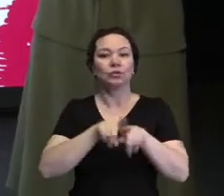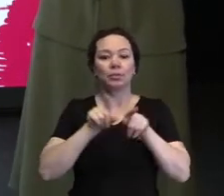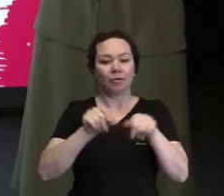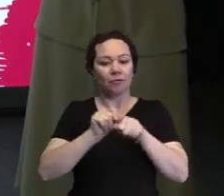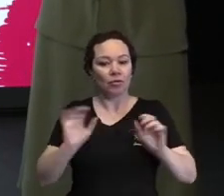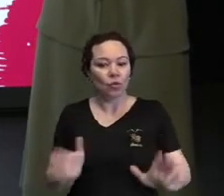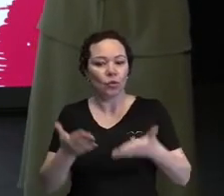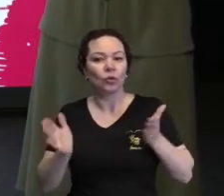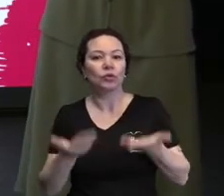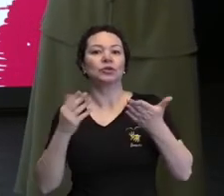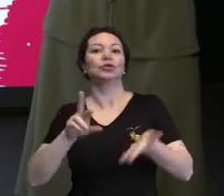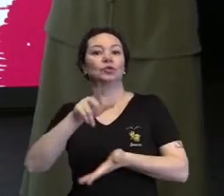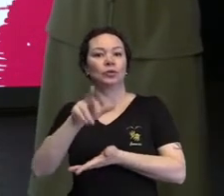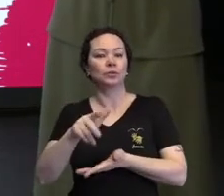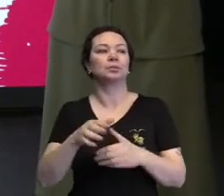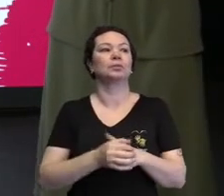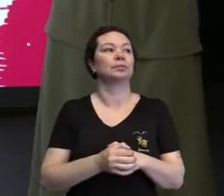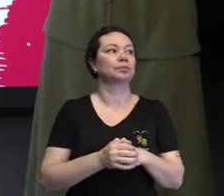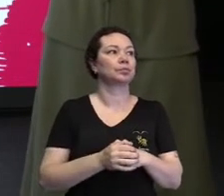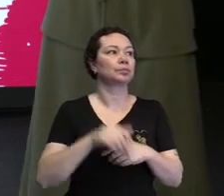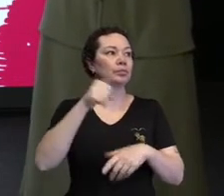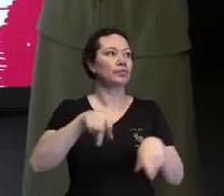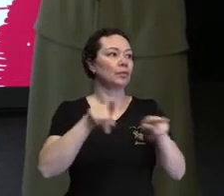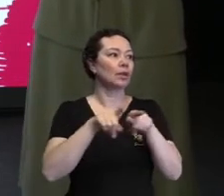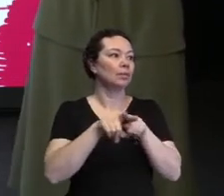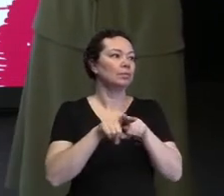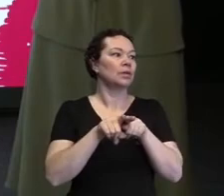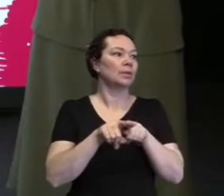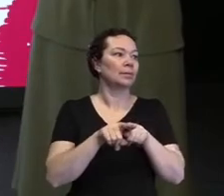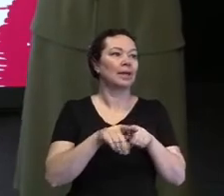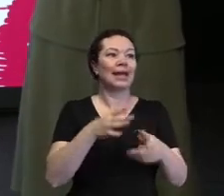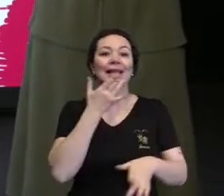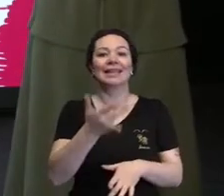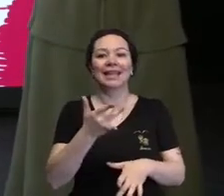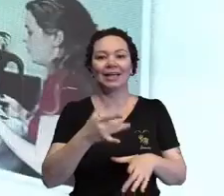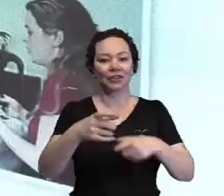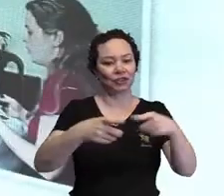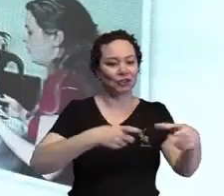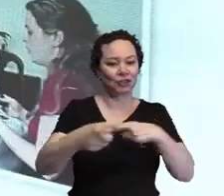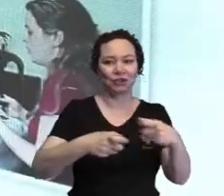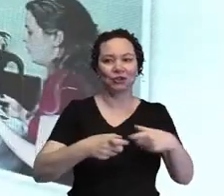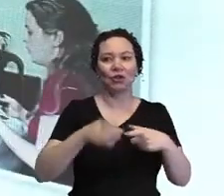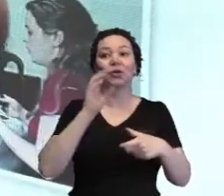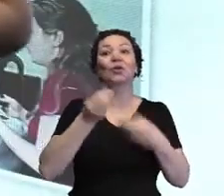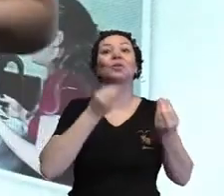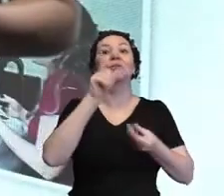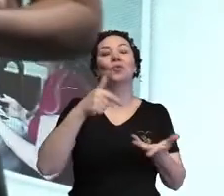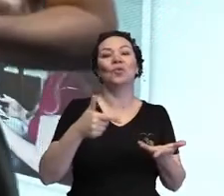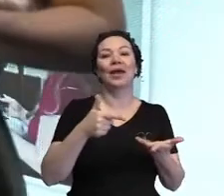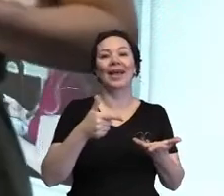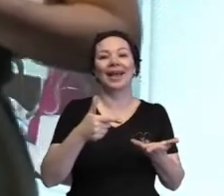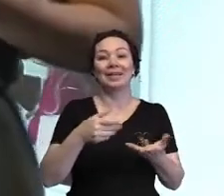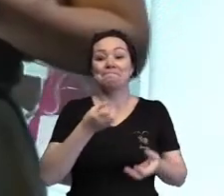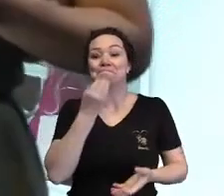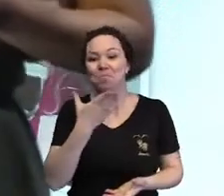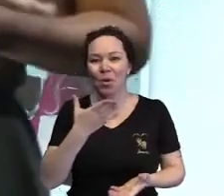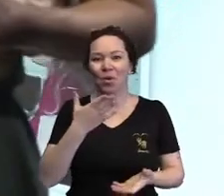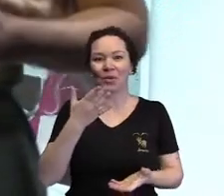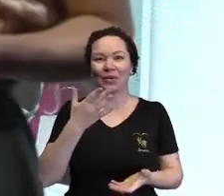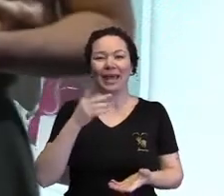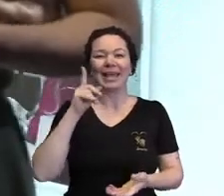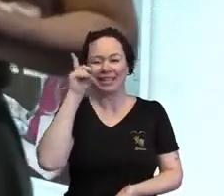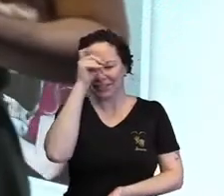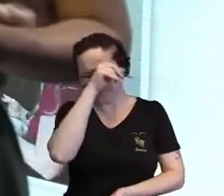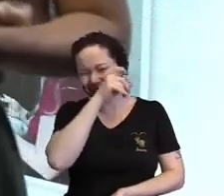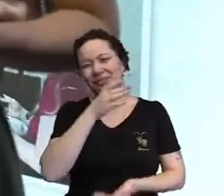protagonismo dos nossos irmãos. Aqui, uma tarde de jogos. Gente, quão valioso é você estar numa tarde de jogos? A gente sabe que é tão